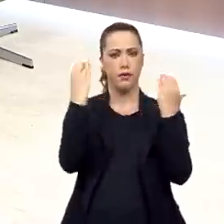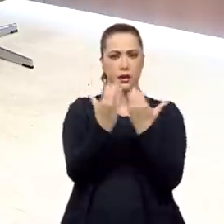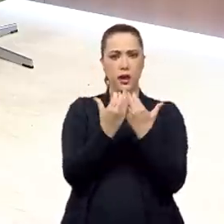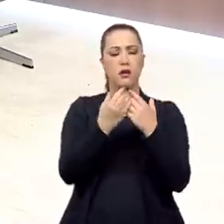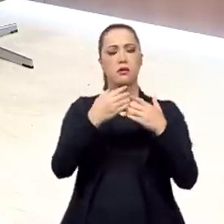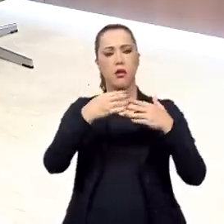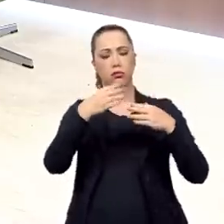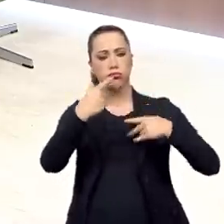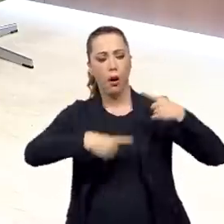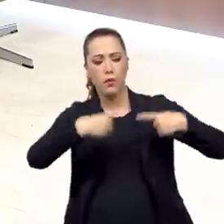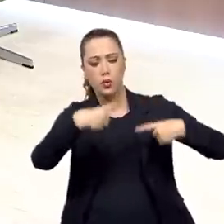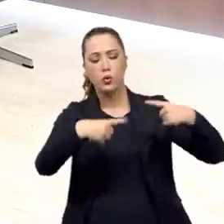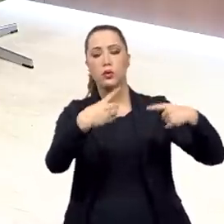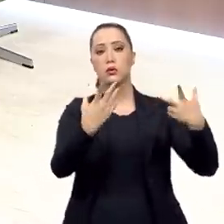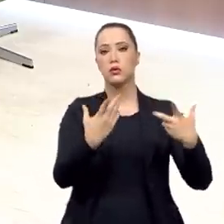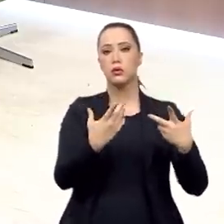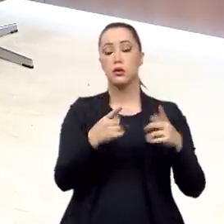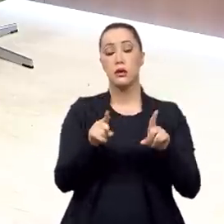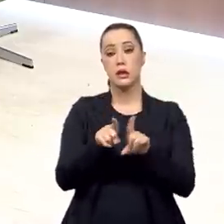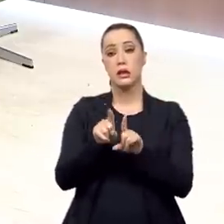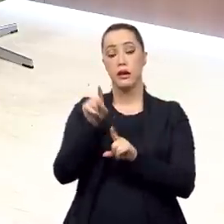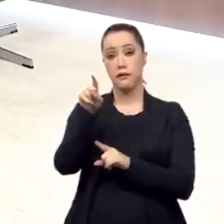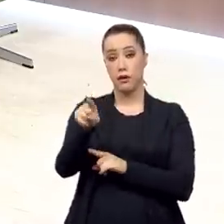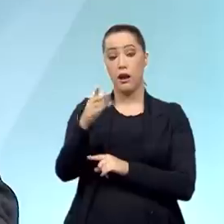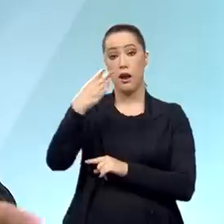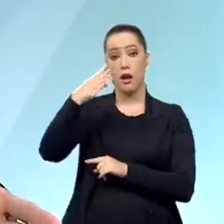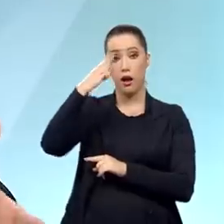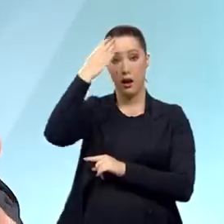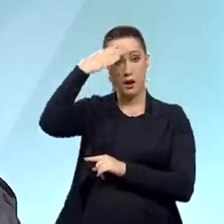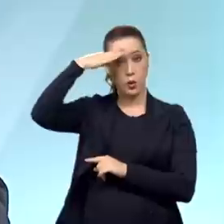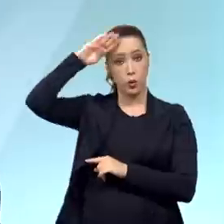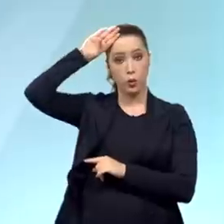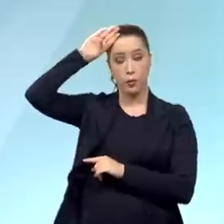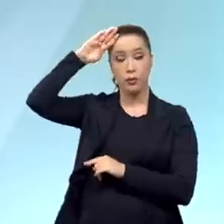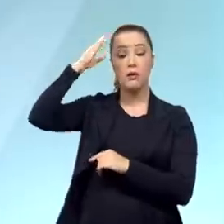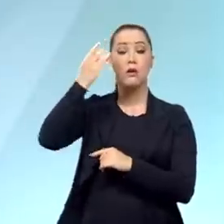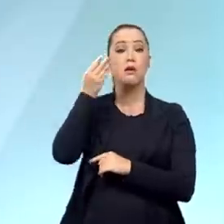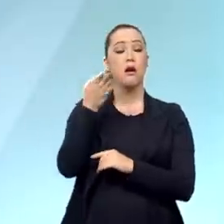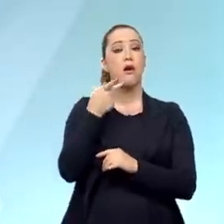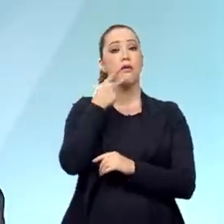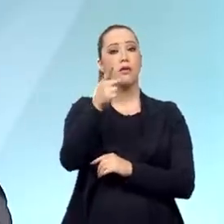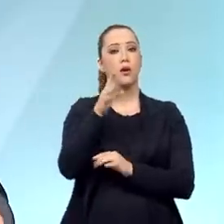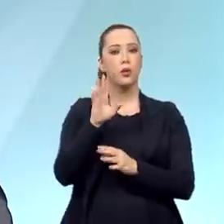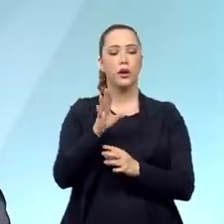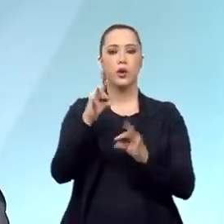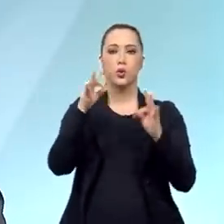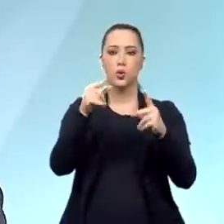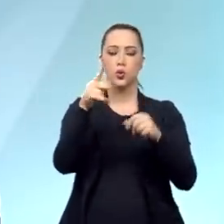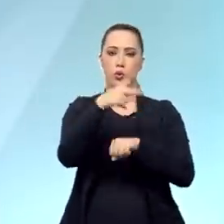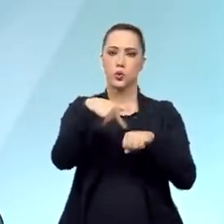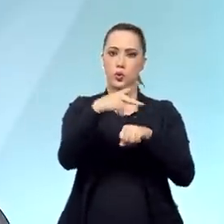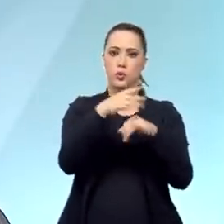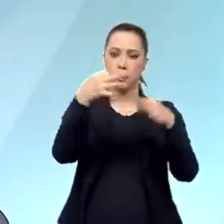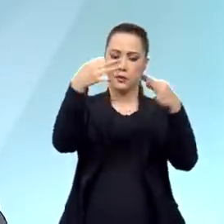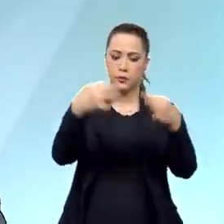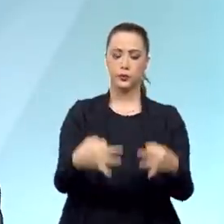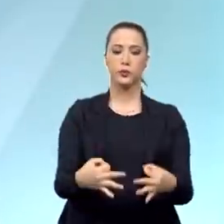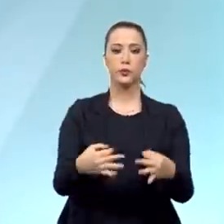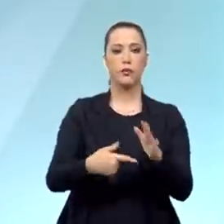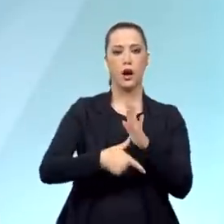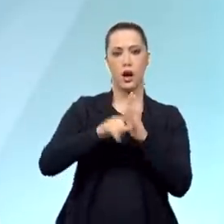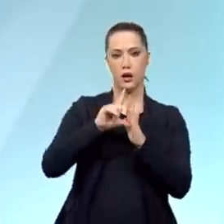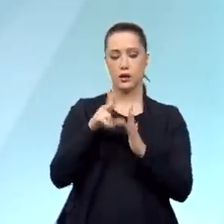Havana, em Cuba, ela fala da integralidade das nações. Então, antes dela,